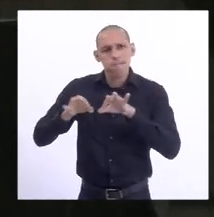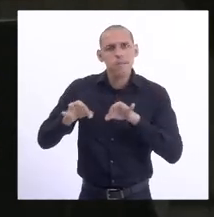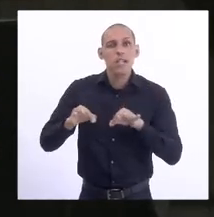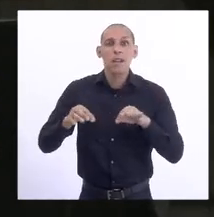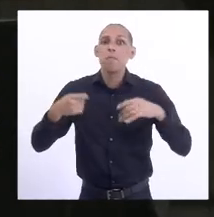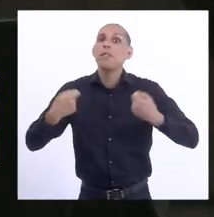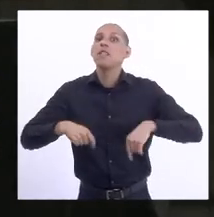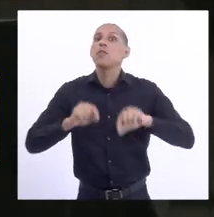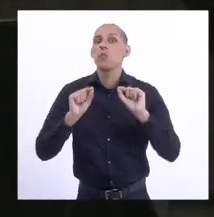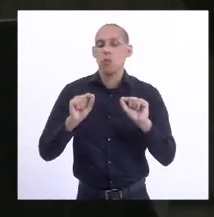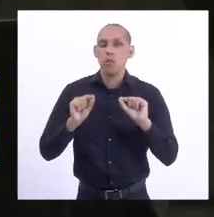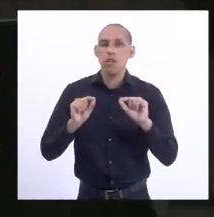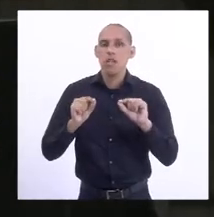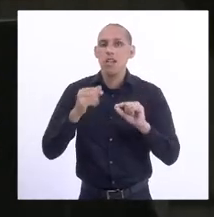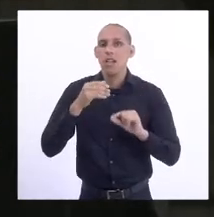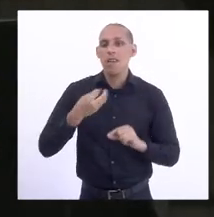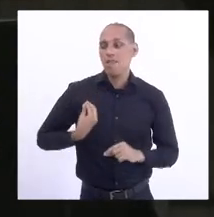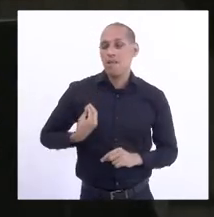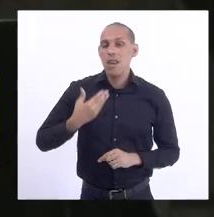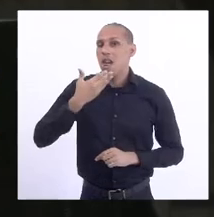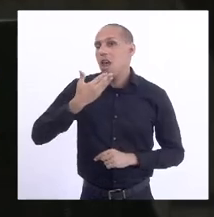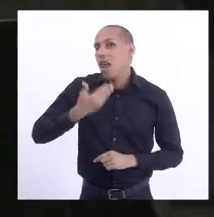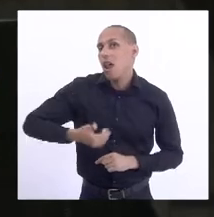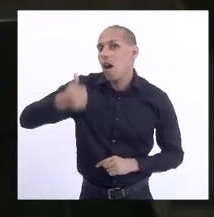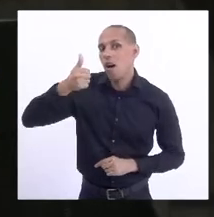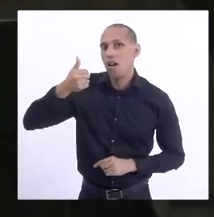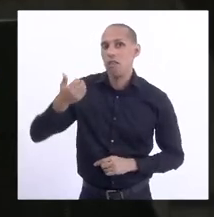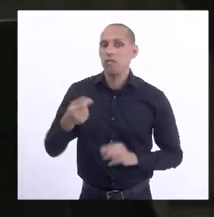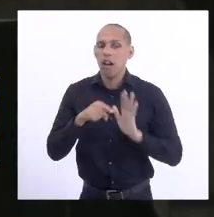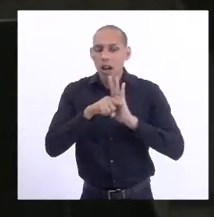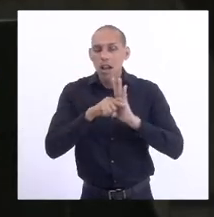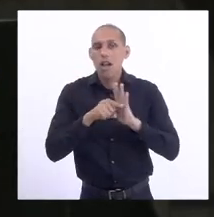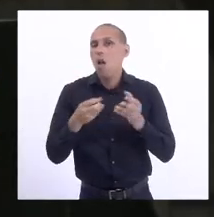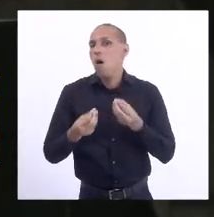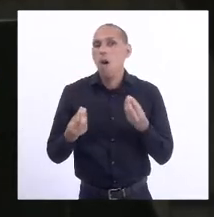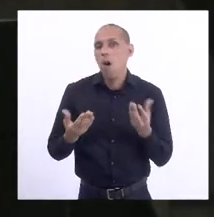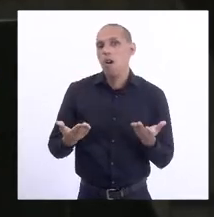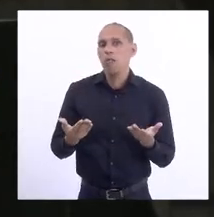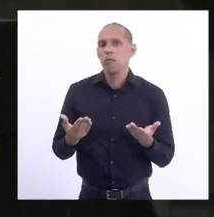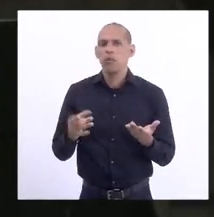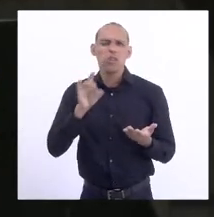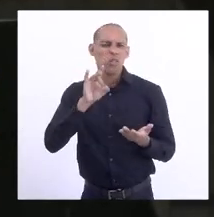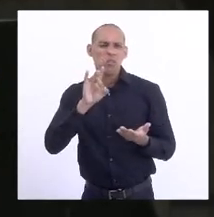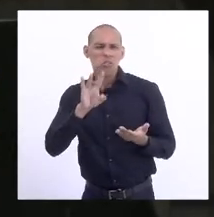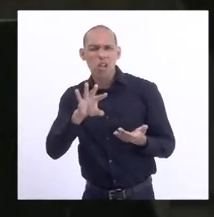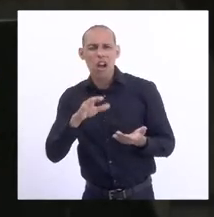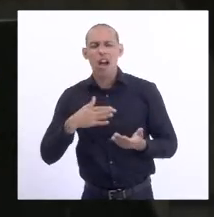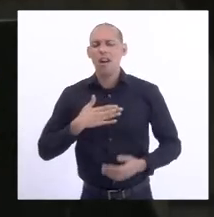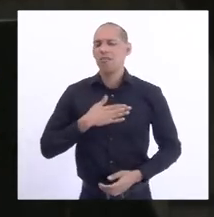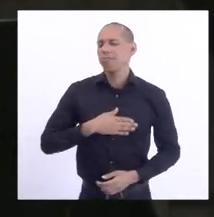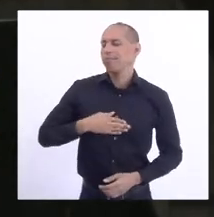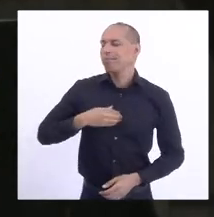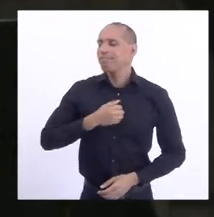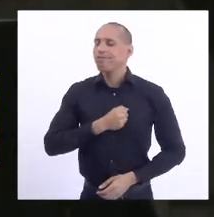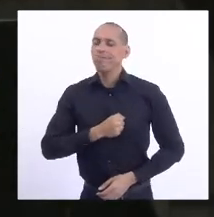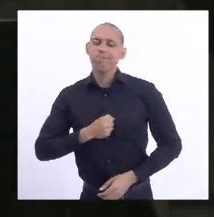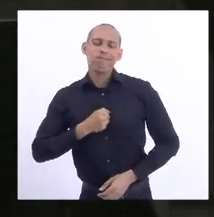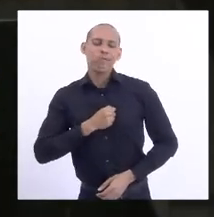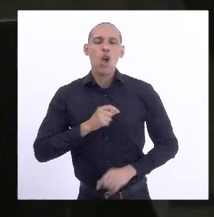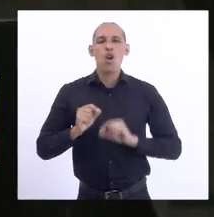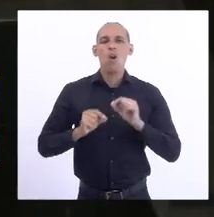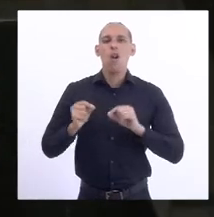analisar para melhorar a qualidade de vida da população, e não para satisfazer os seus